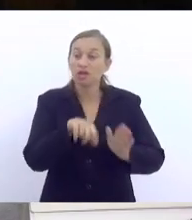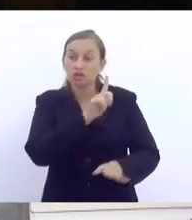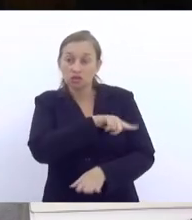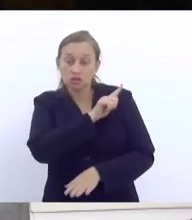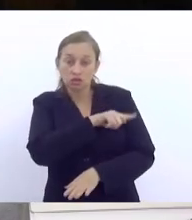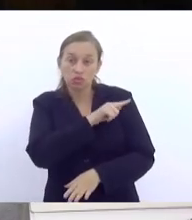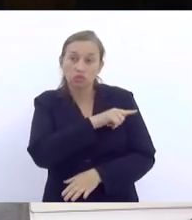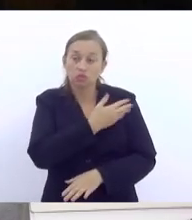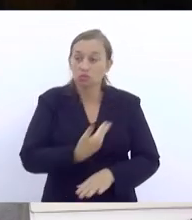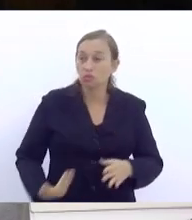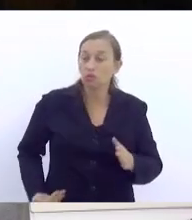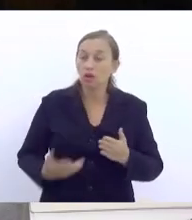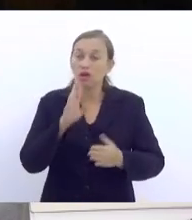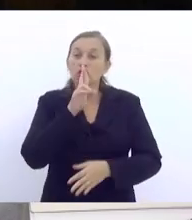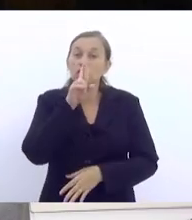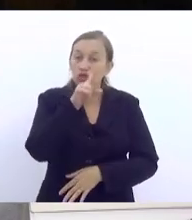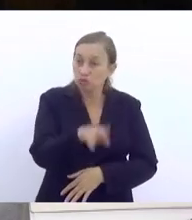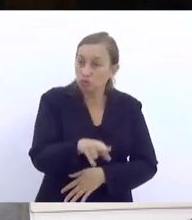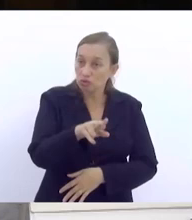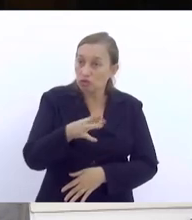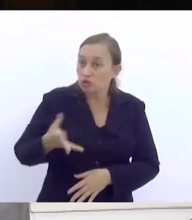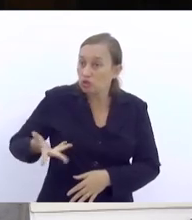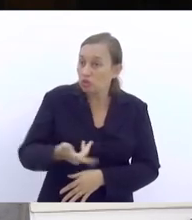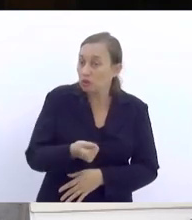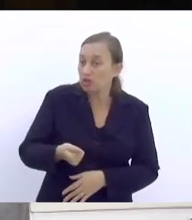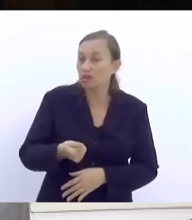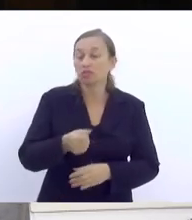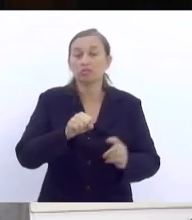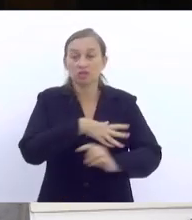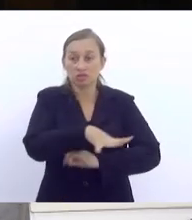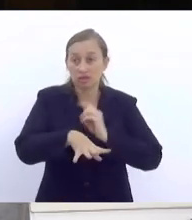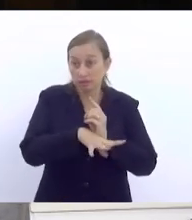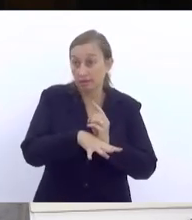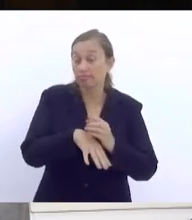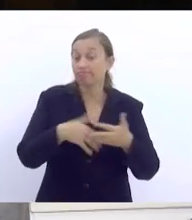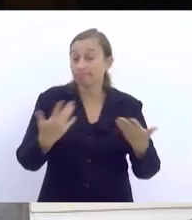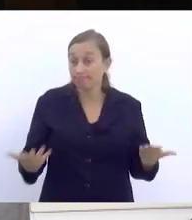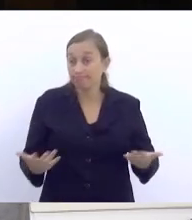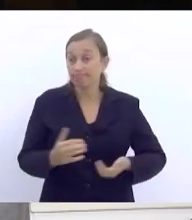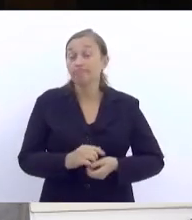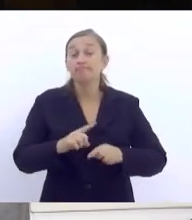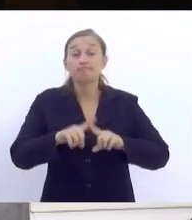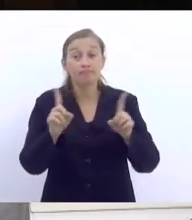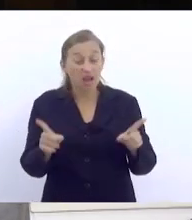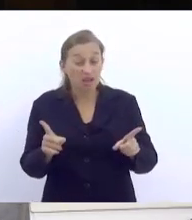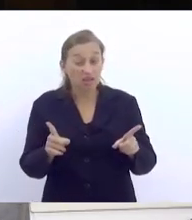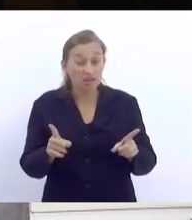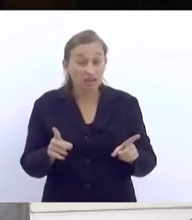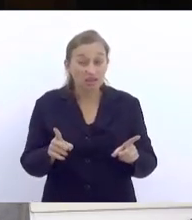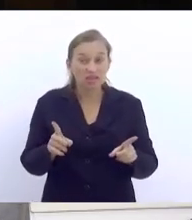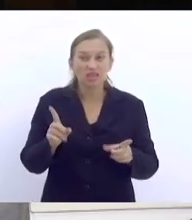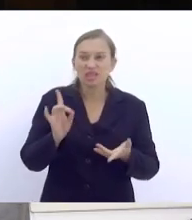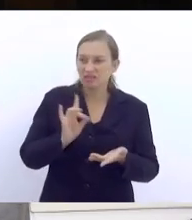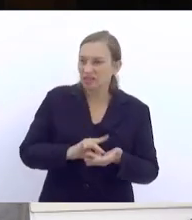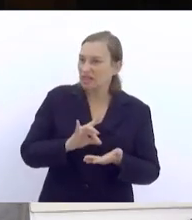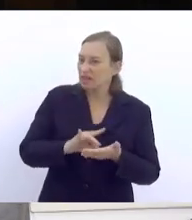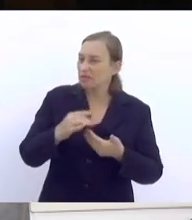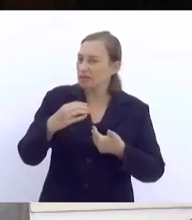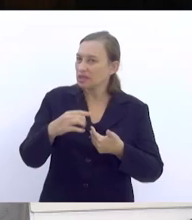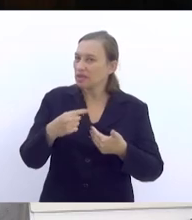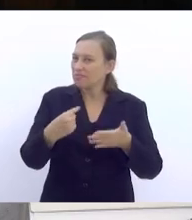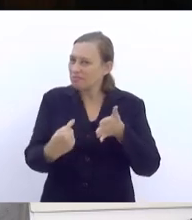responder de forma eficiente para a sociedade. Mas, será que ela é consultada?